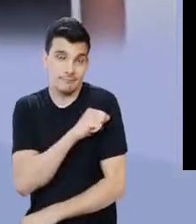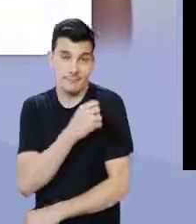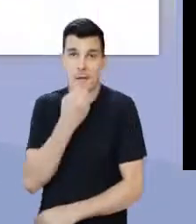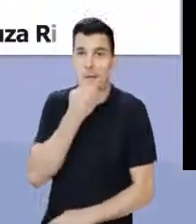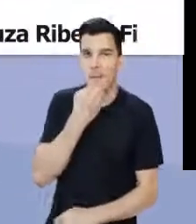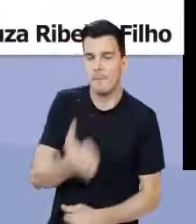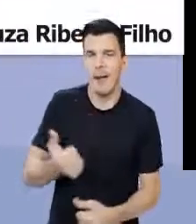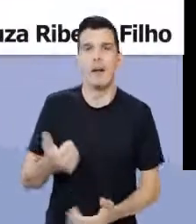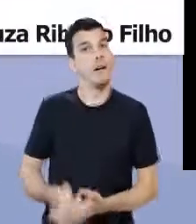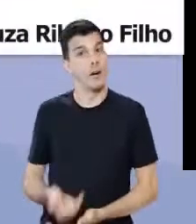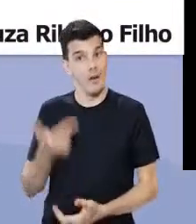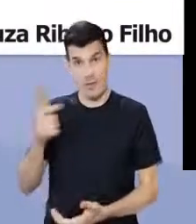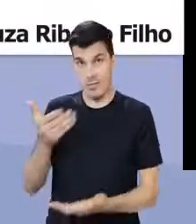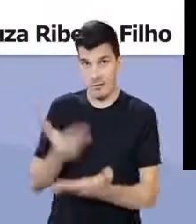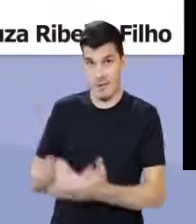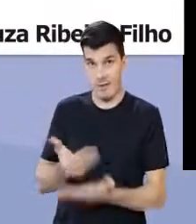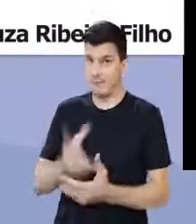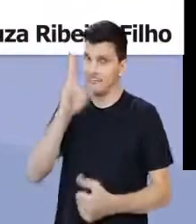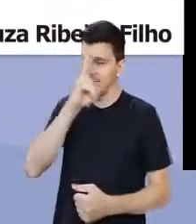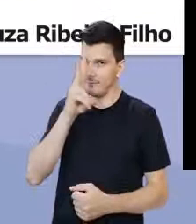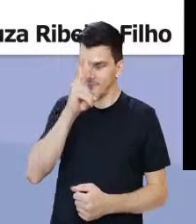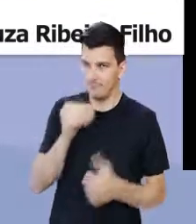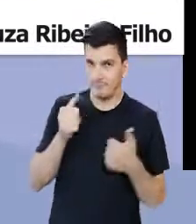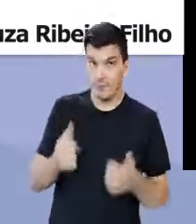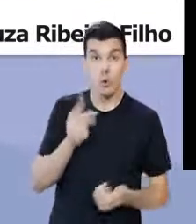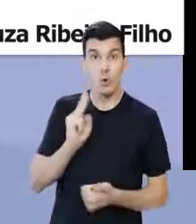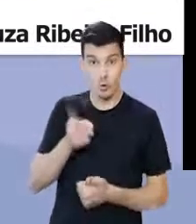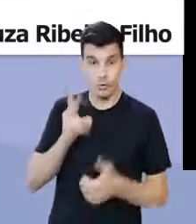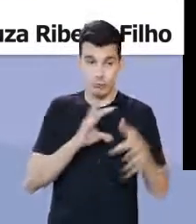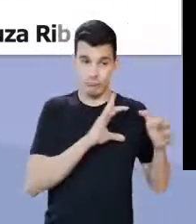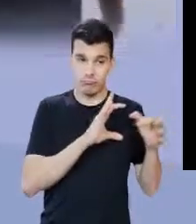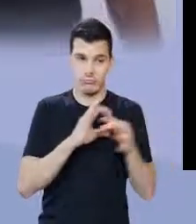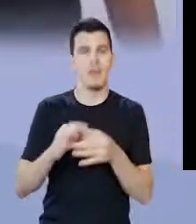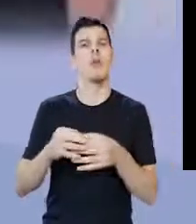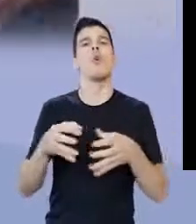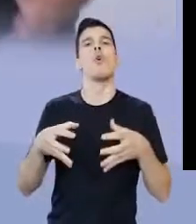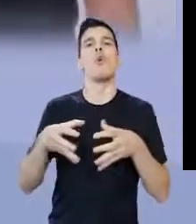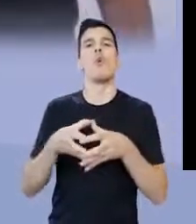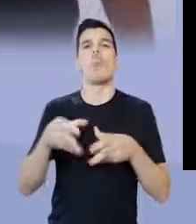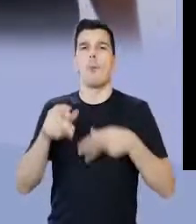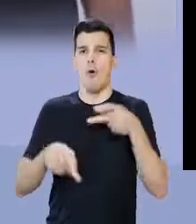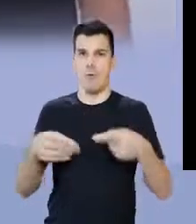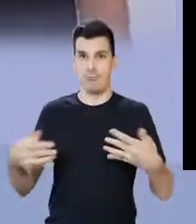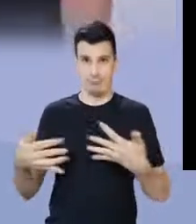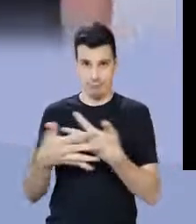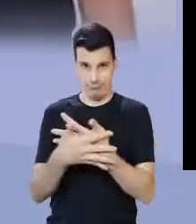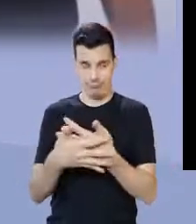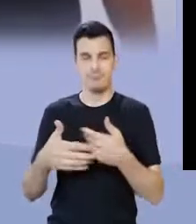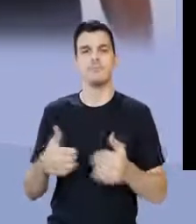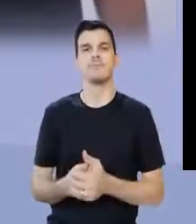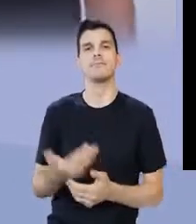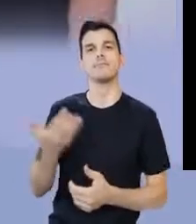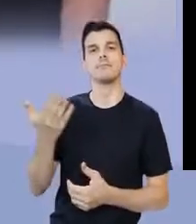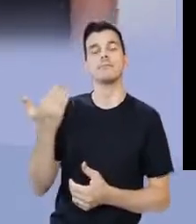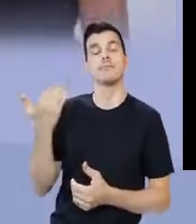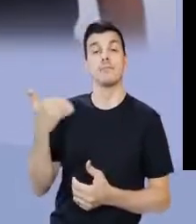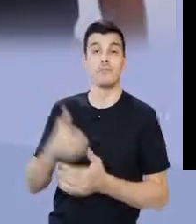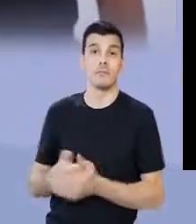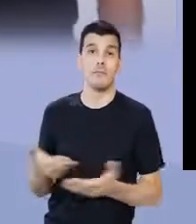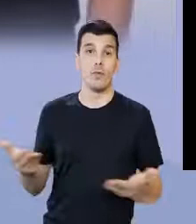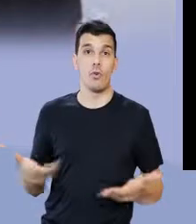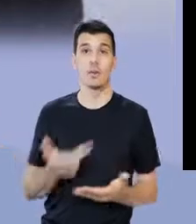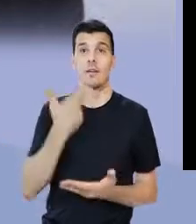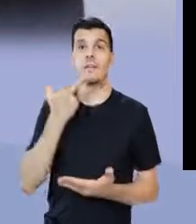Fala aí, meu aluno! Fala, minha aluna! Vamos nós para mais uma olhinha, continuando, claro, as grandes civilizações, as civilizações